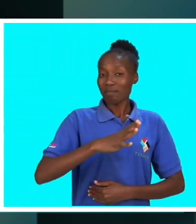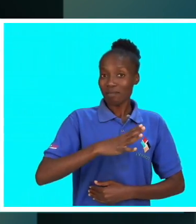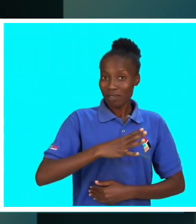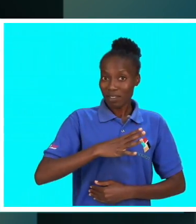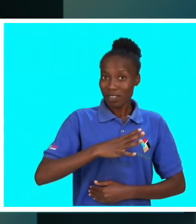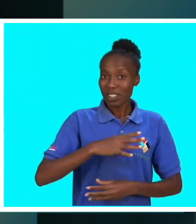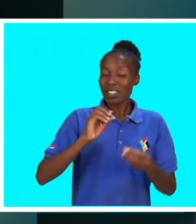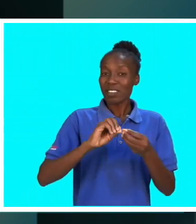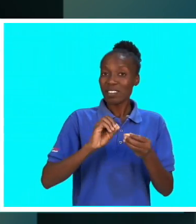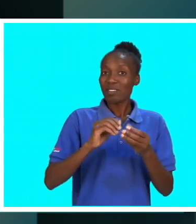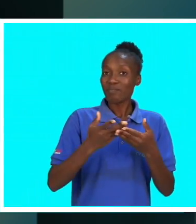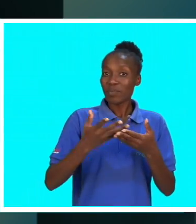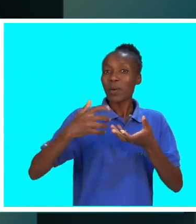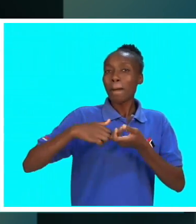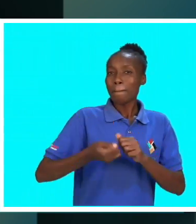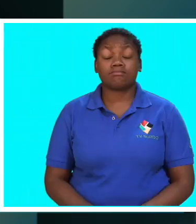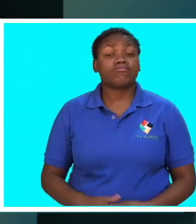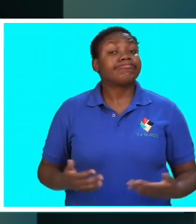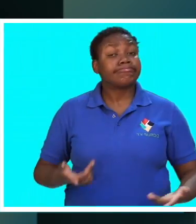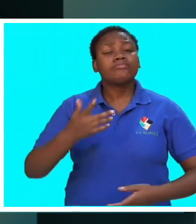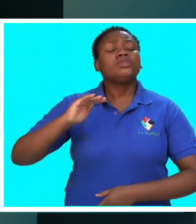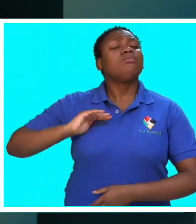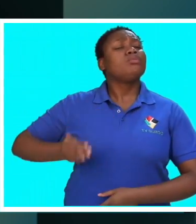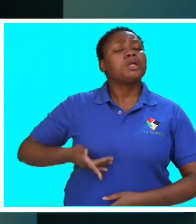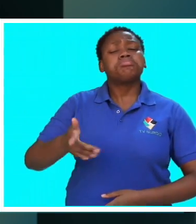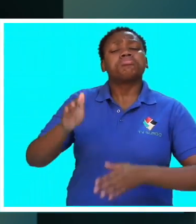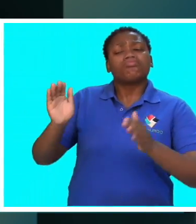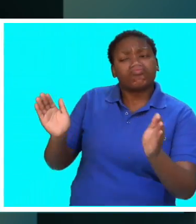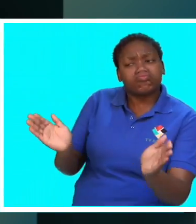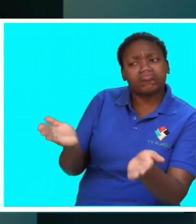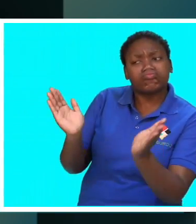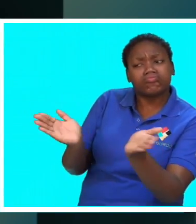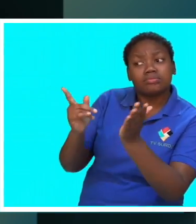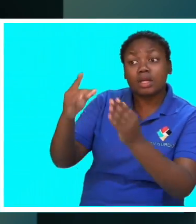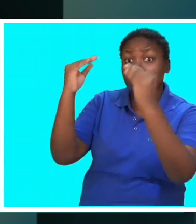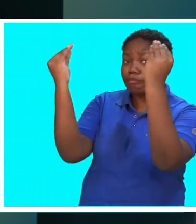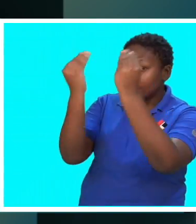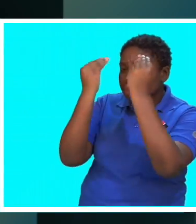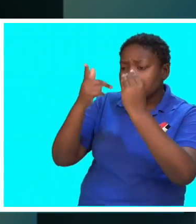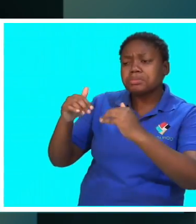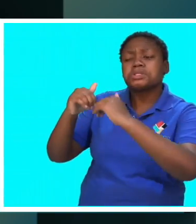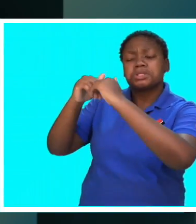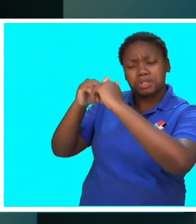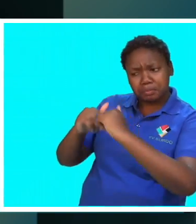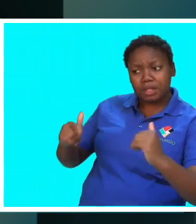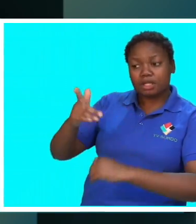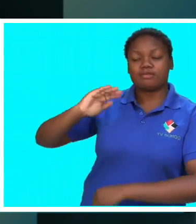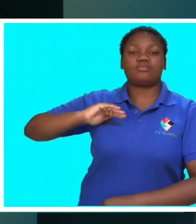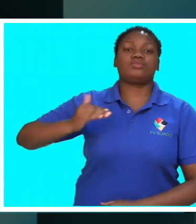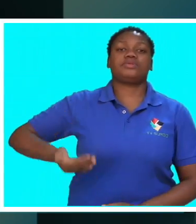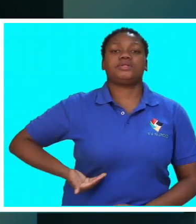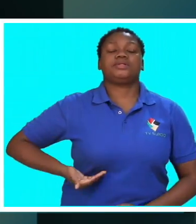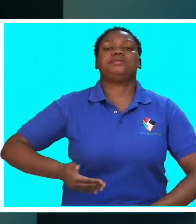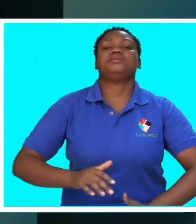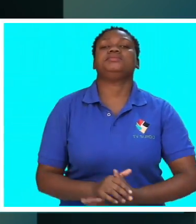sempre daquilo que ela vai ser no futuro. Para aí ser necessário empoderar a mulher através de formações